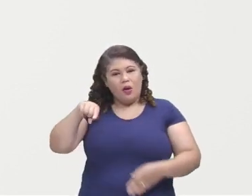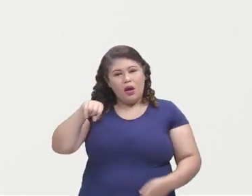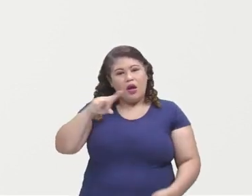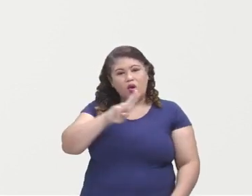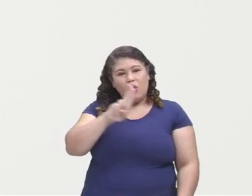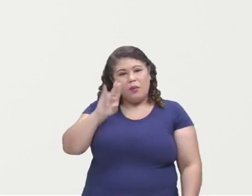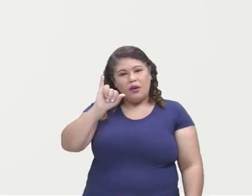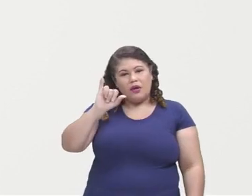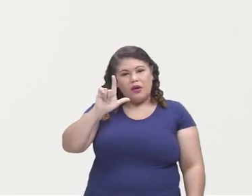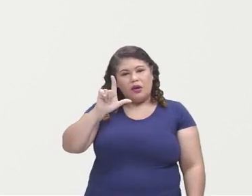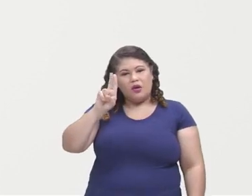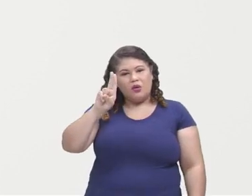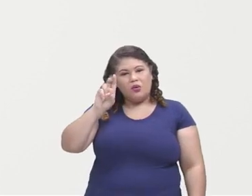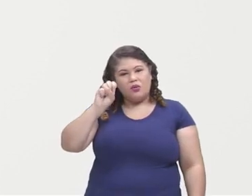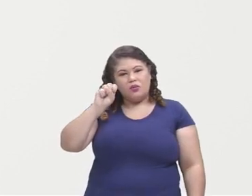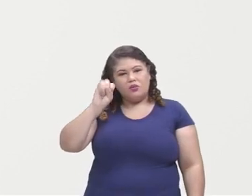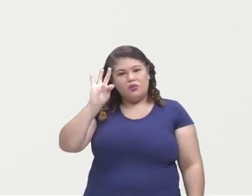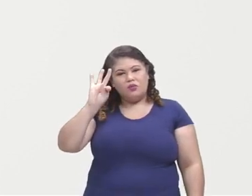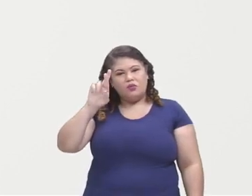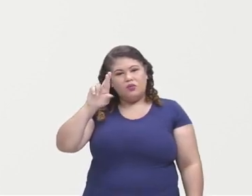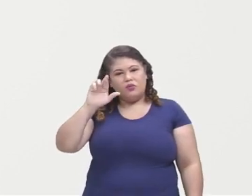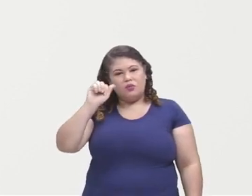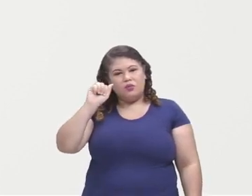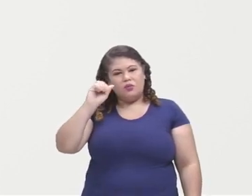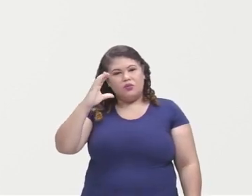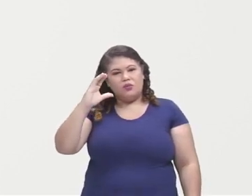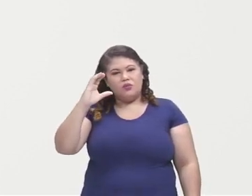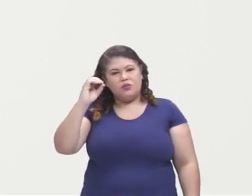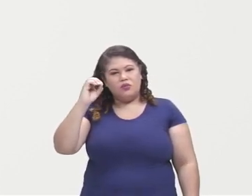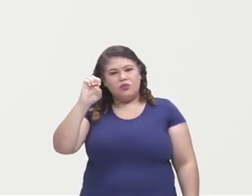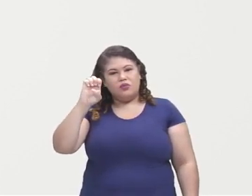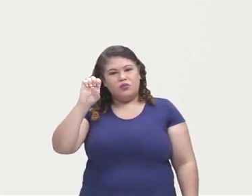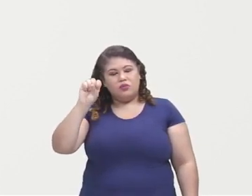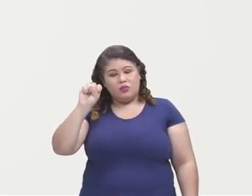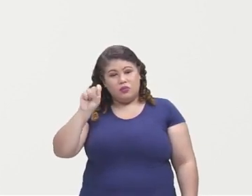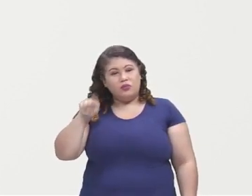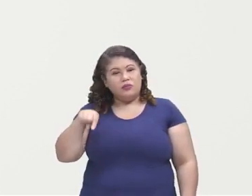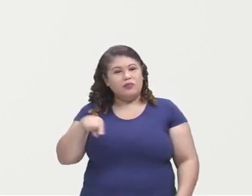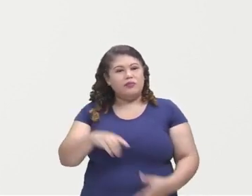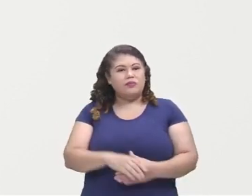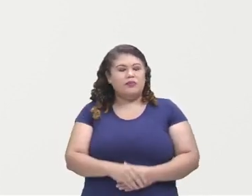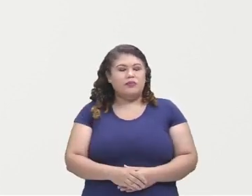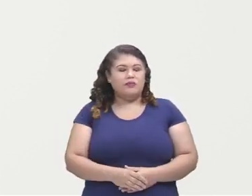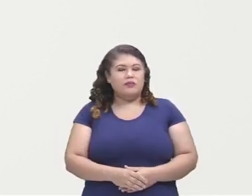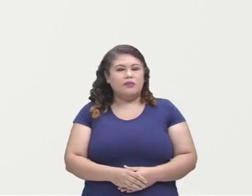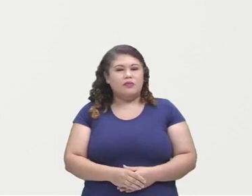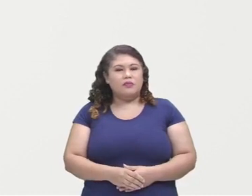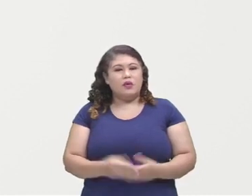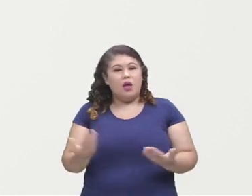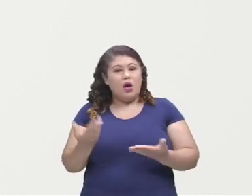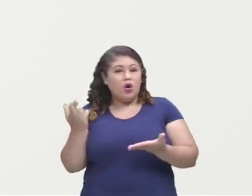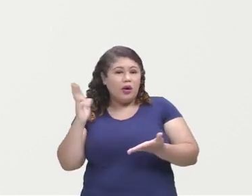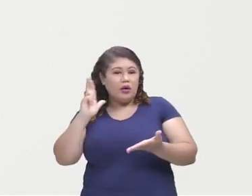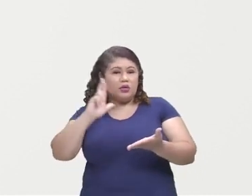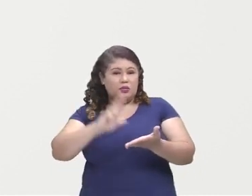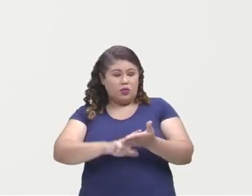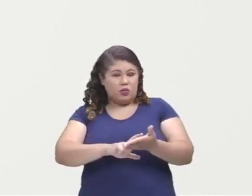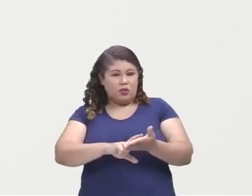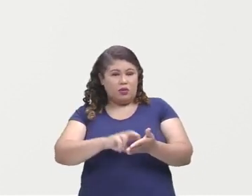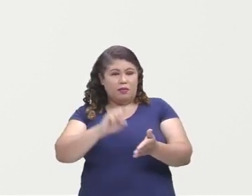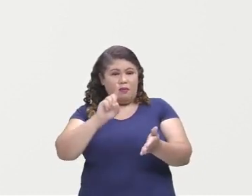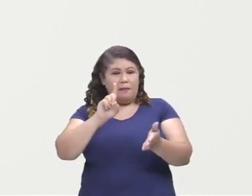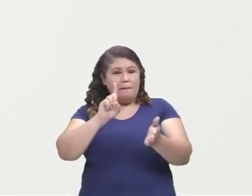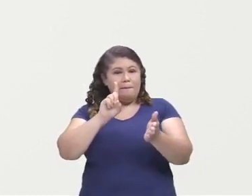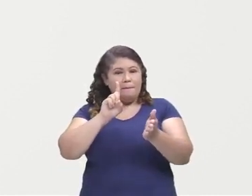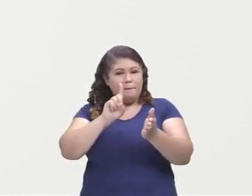Vermelho, do lobo mau e de várias outras histórias. Vamos agora para a nossa questão, crianças. Agora,